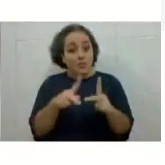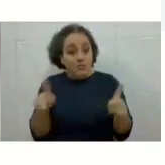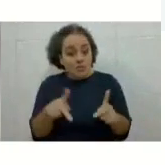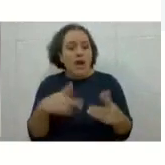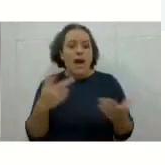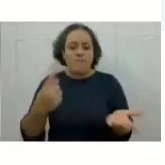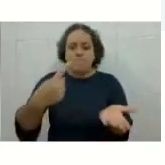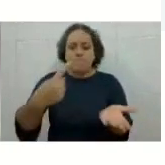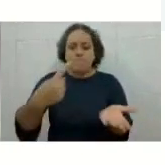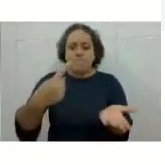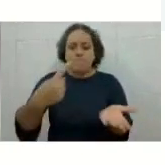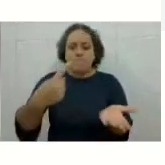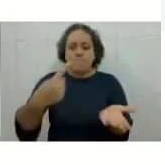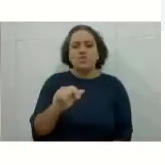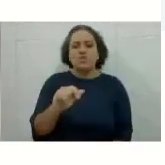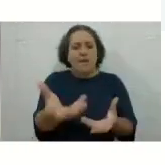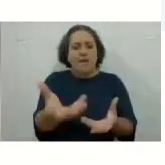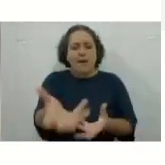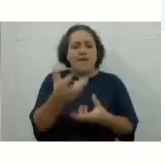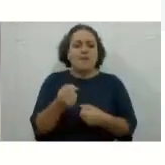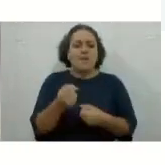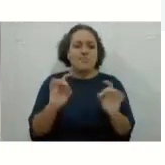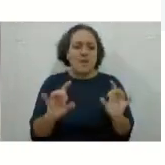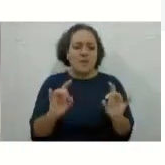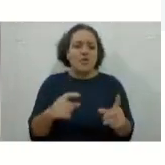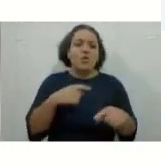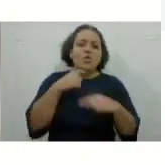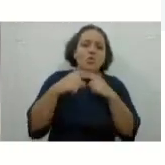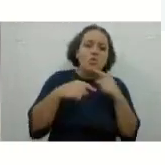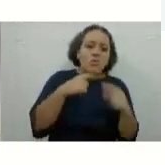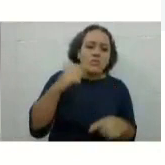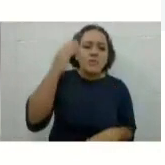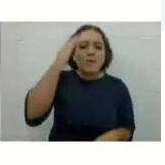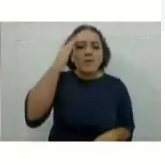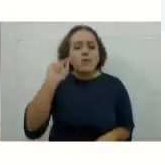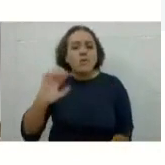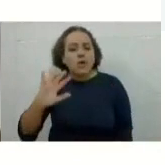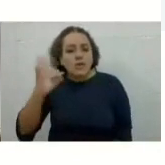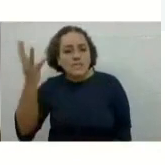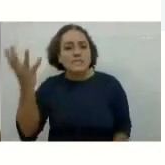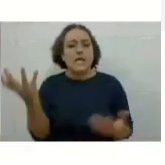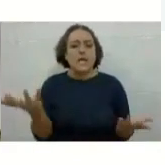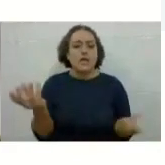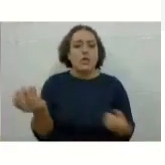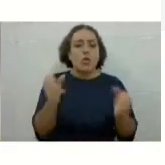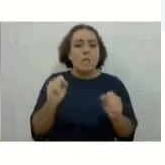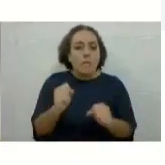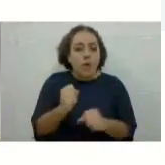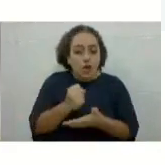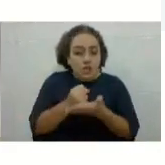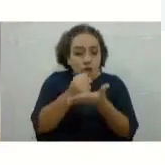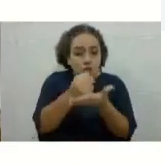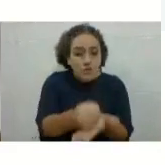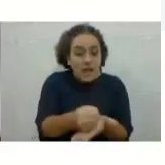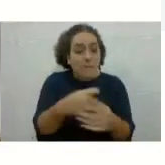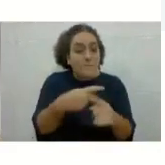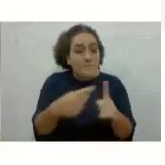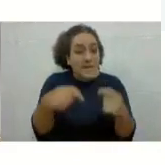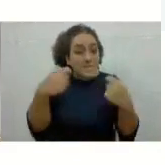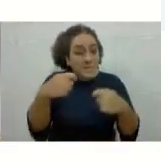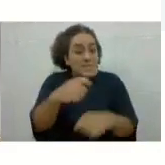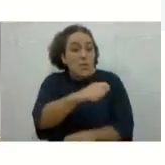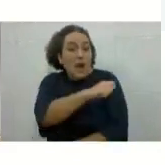marcar um dia para tirar dúvidas, para entender o que está acontecendo com você, só que isso é mediante solicitação, vocês têm que falar.